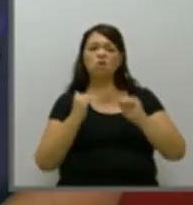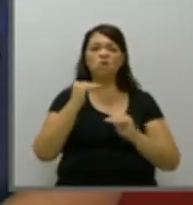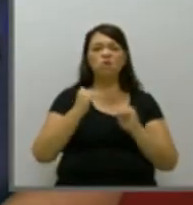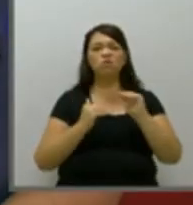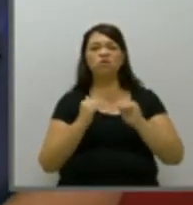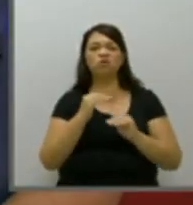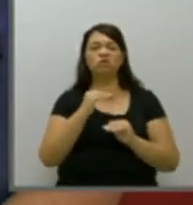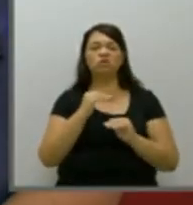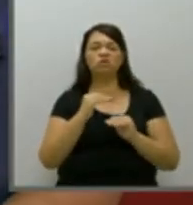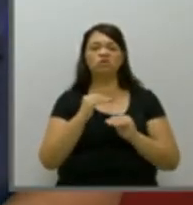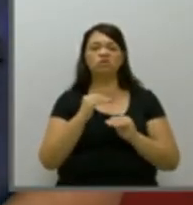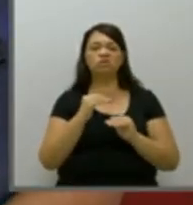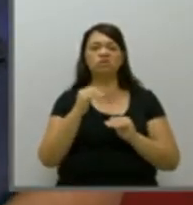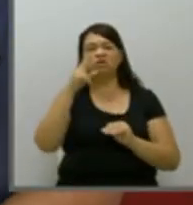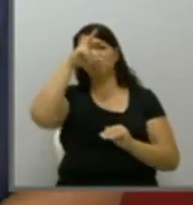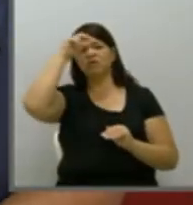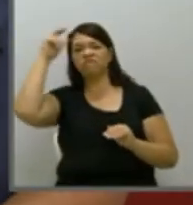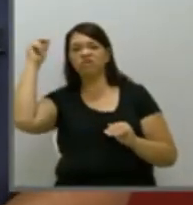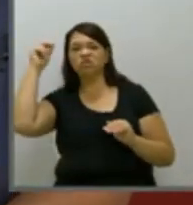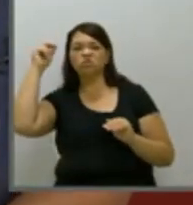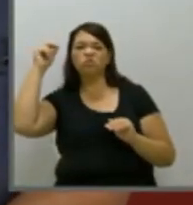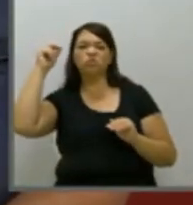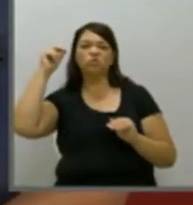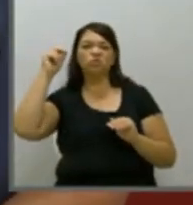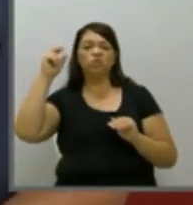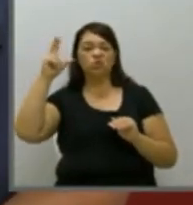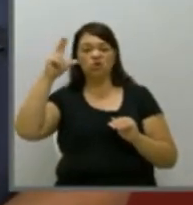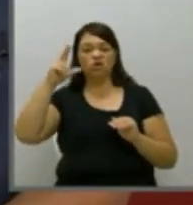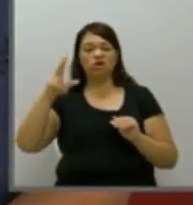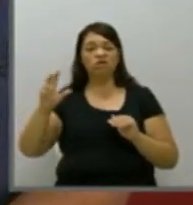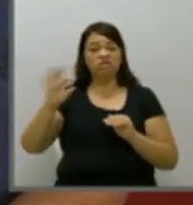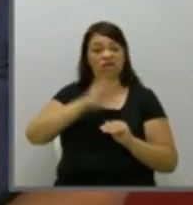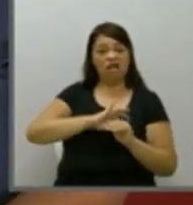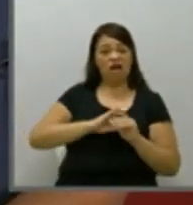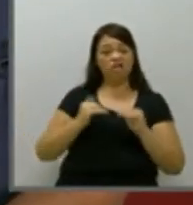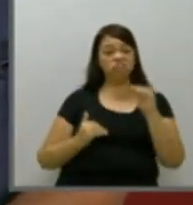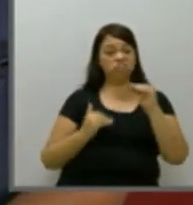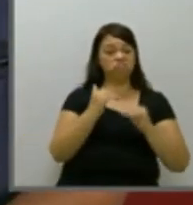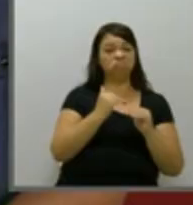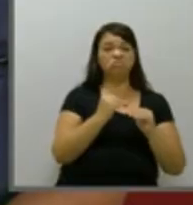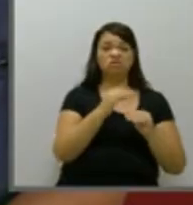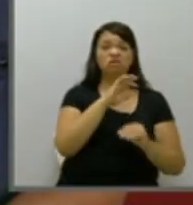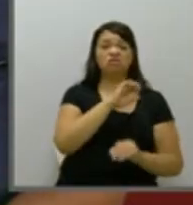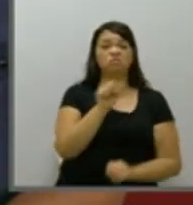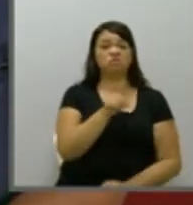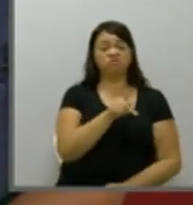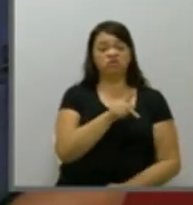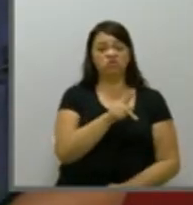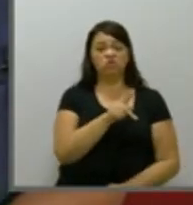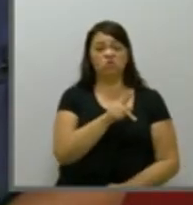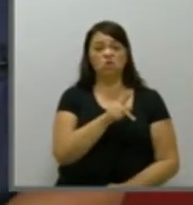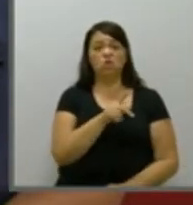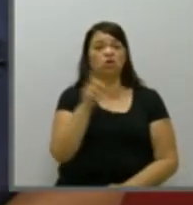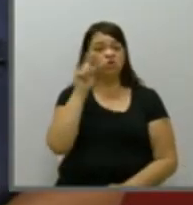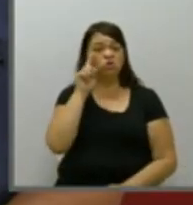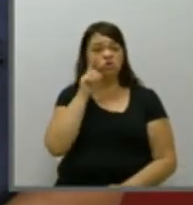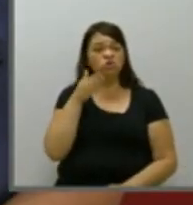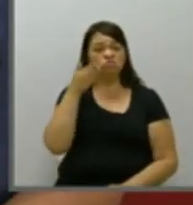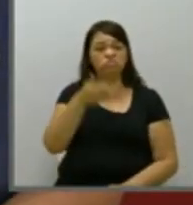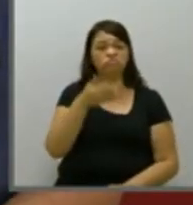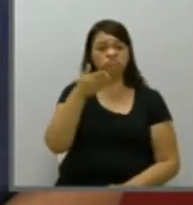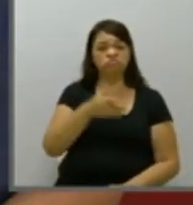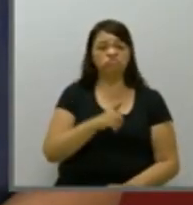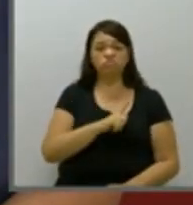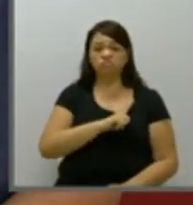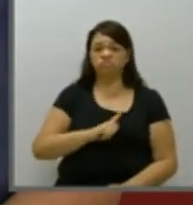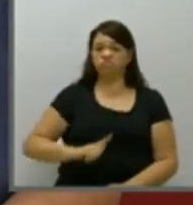prefeito aos professores fazer auditorias e principalmente estar nos bairros prestando conta diariamente do nosso governo